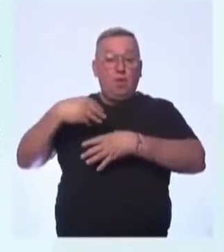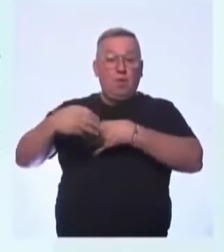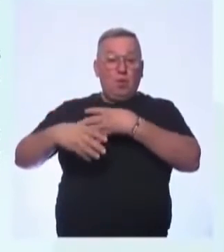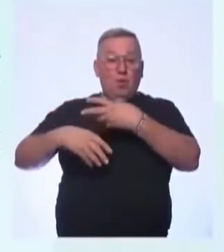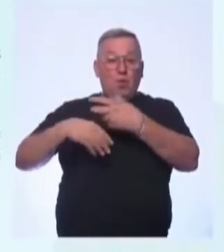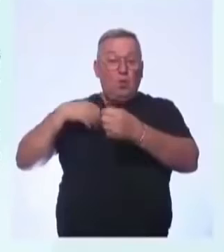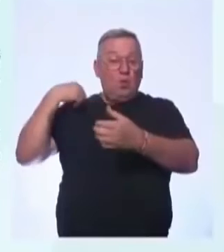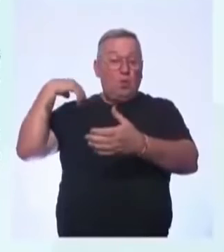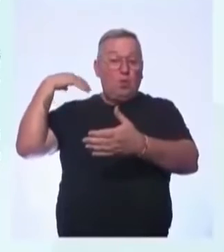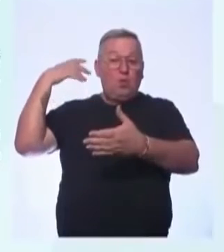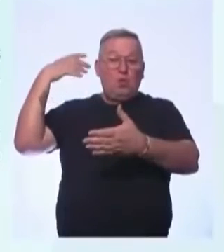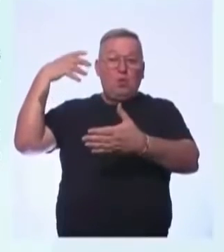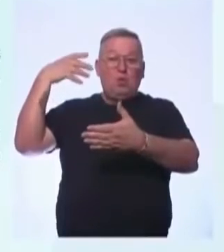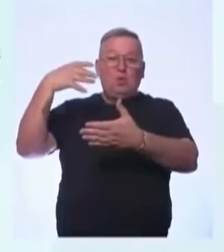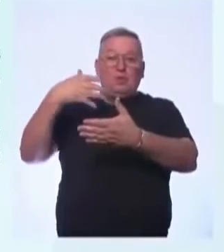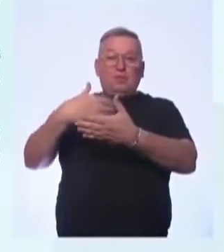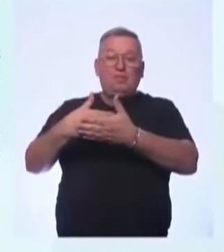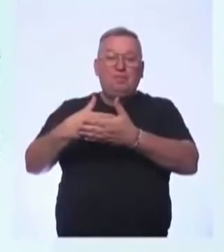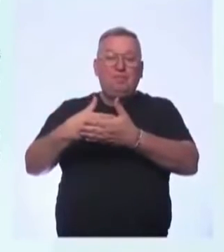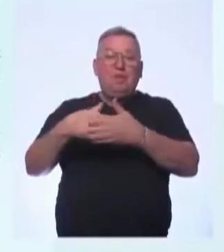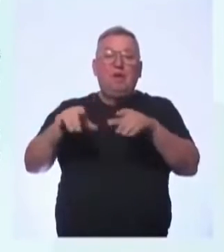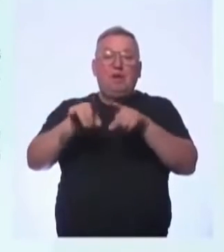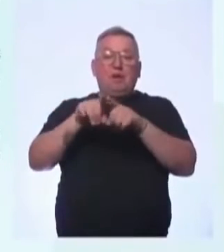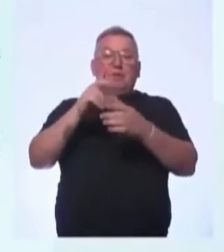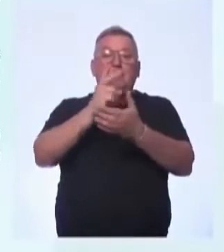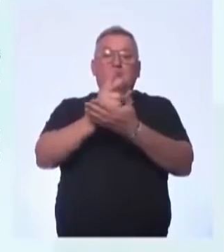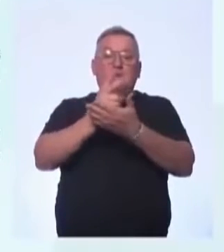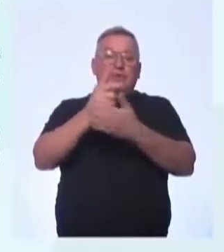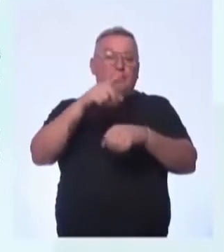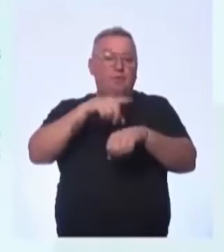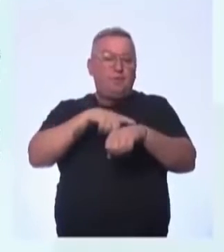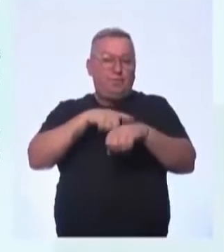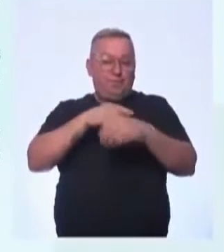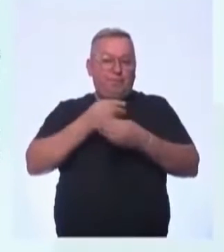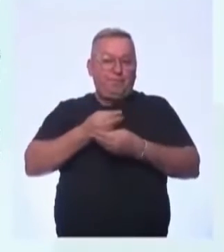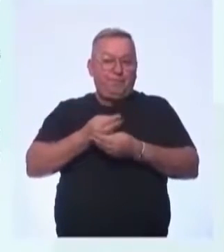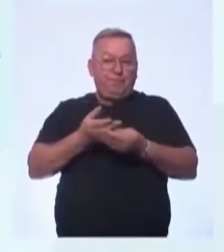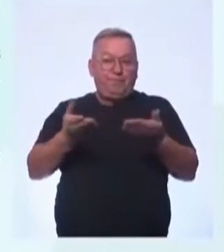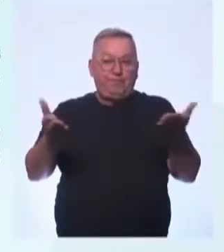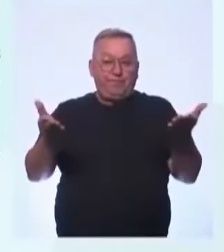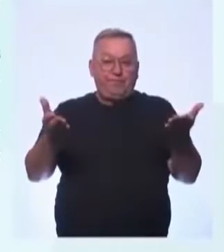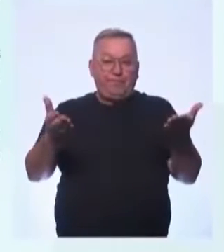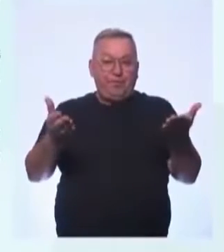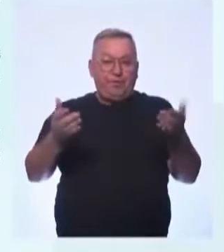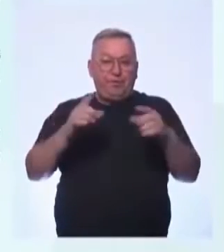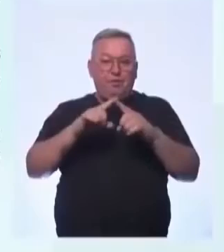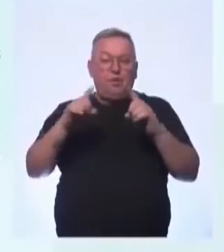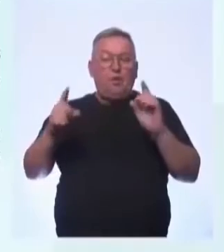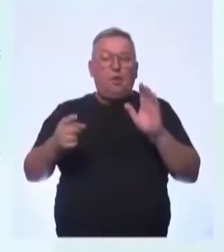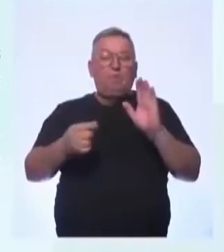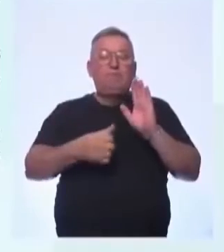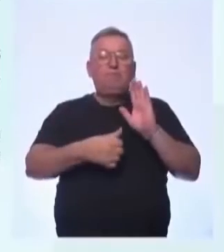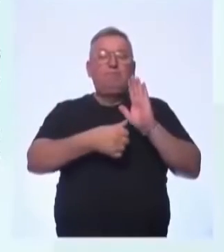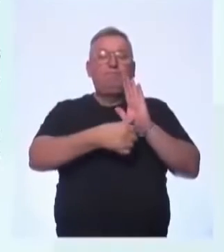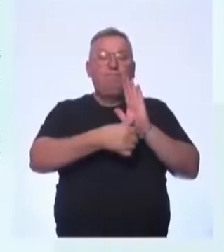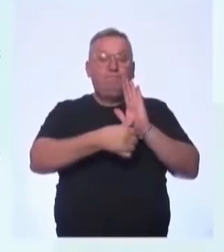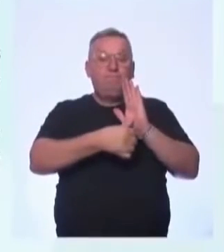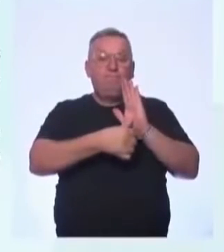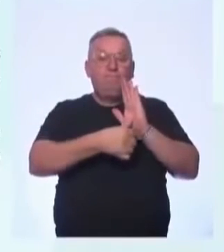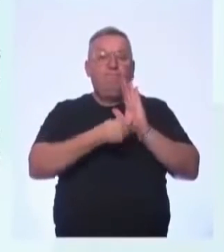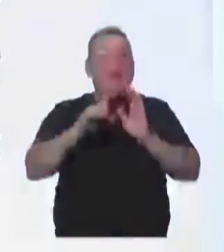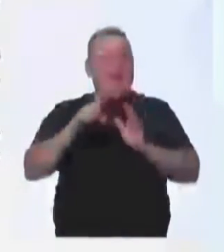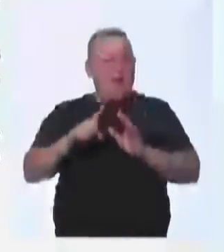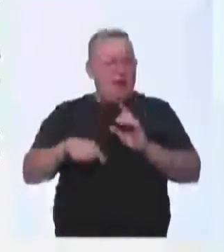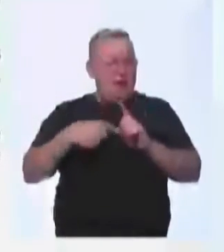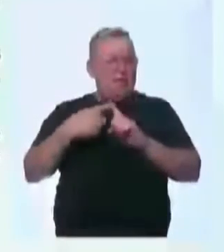de determinado povo, ao mesmo tempo que promovem sua identidade. Isso que é o mais importante.